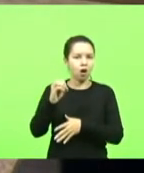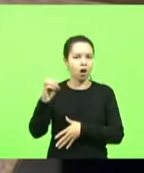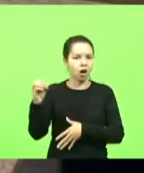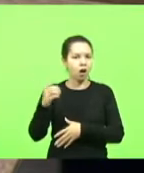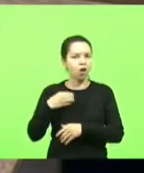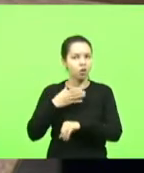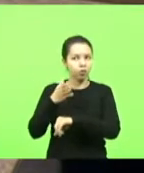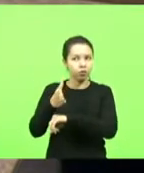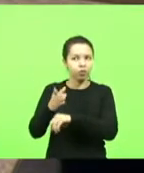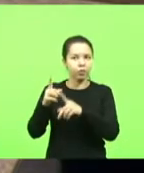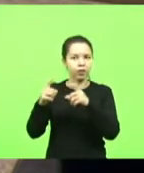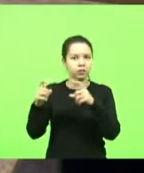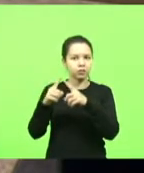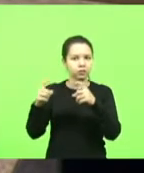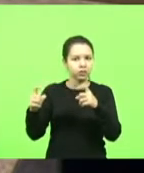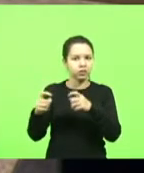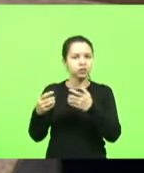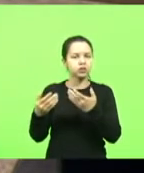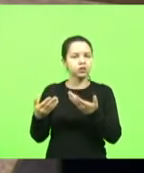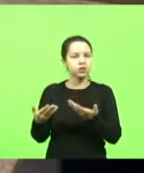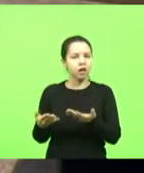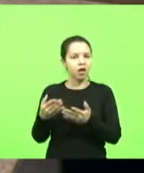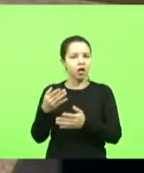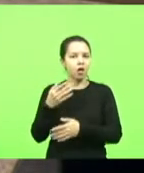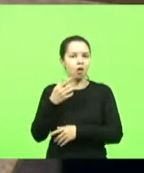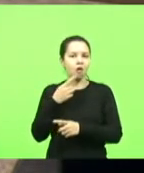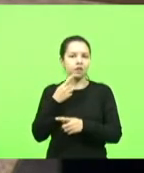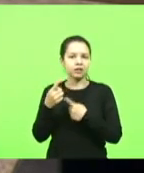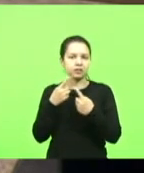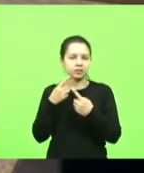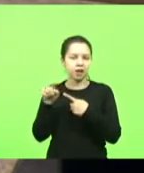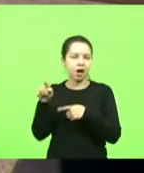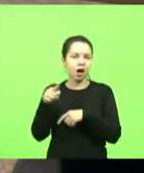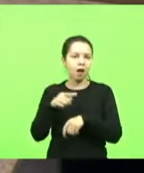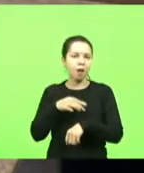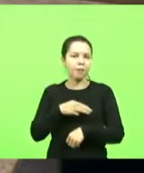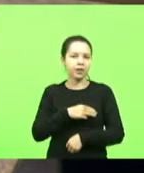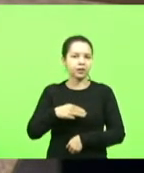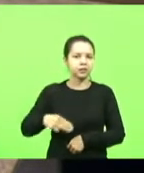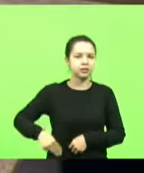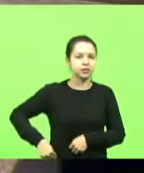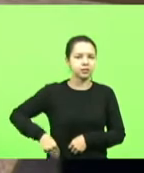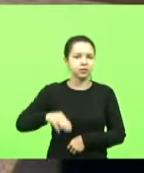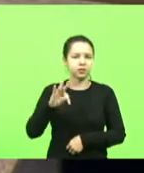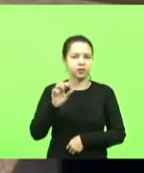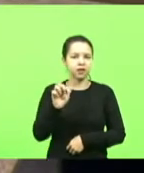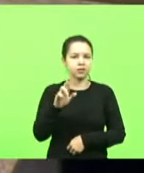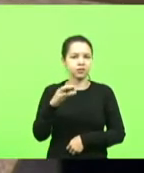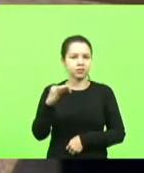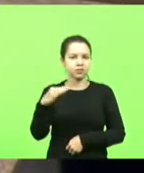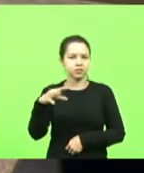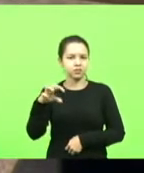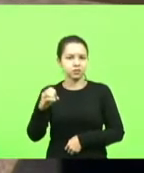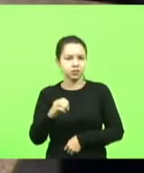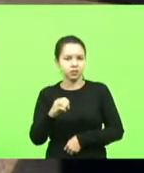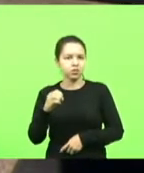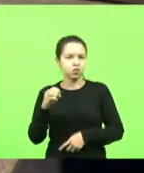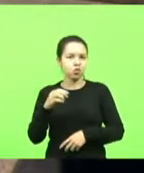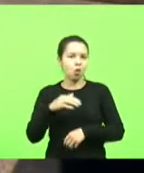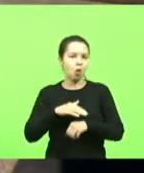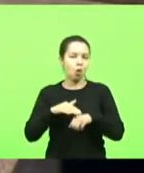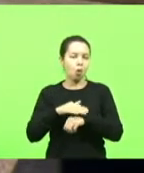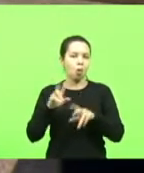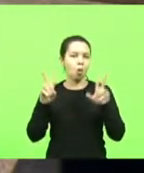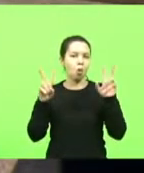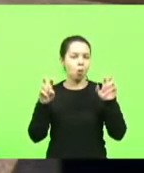da bancada falar com o ministro Tarcísio falando da importância da federalização a época a discussão era essa